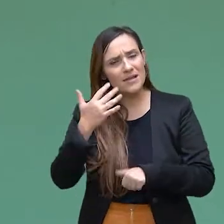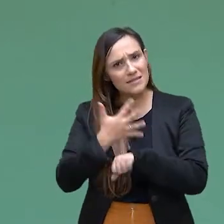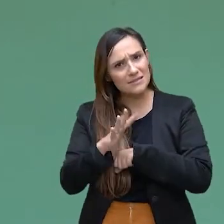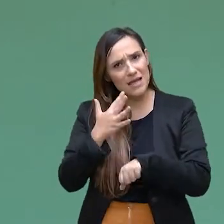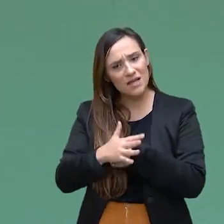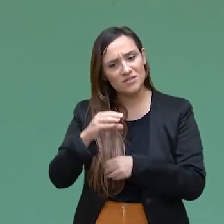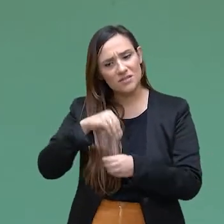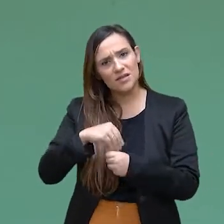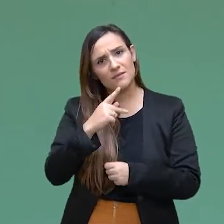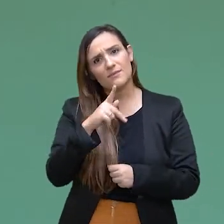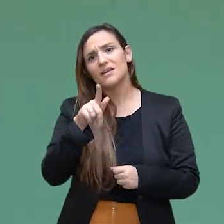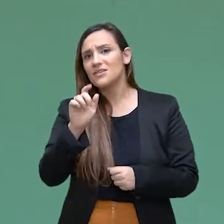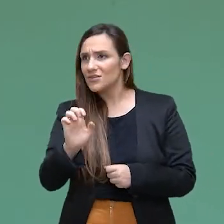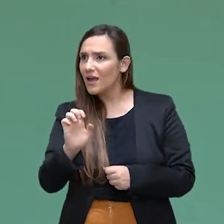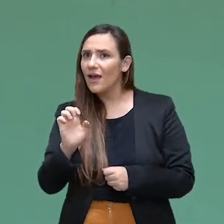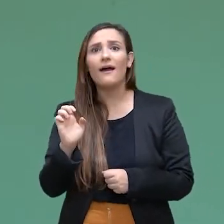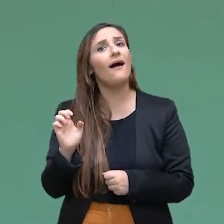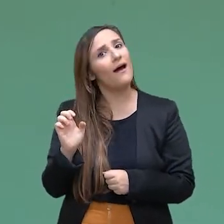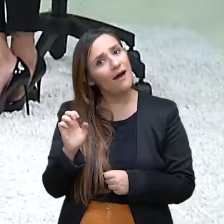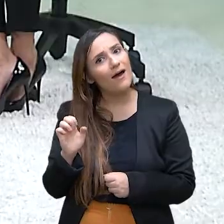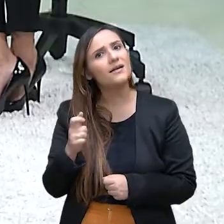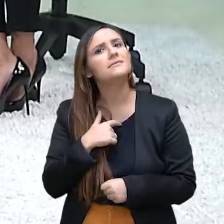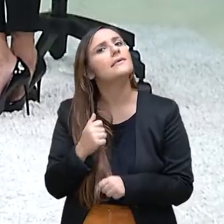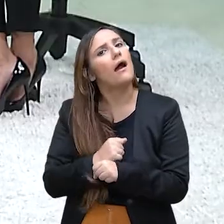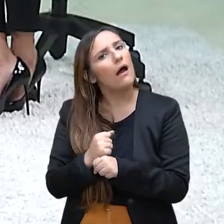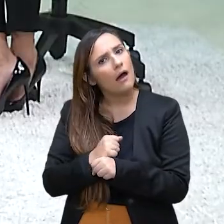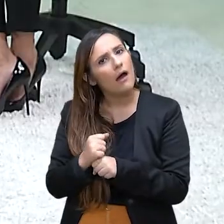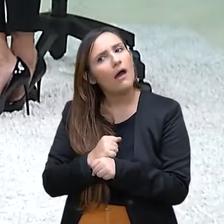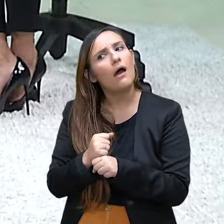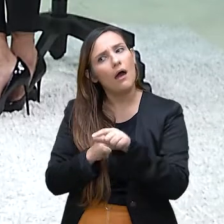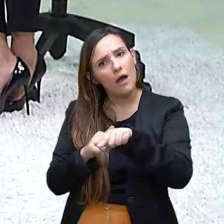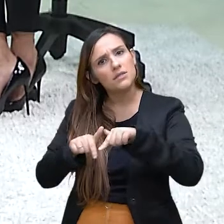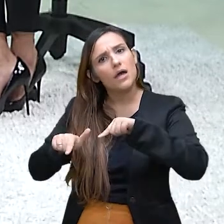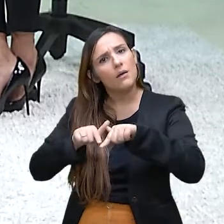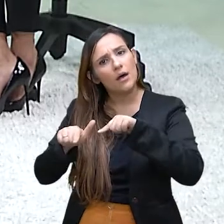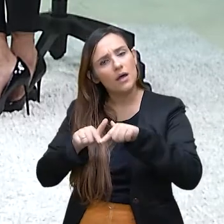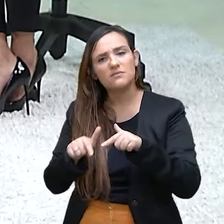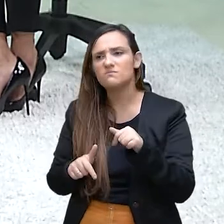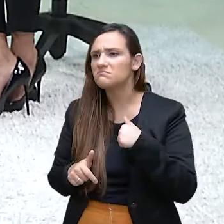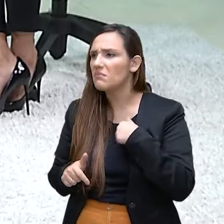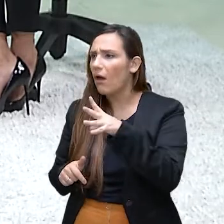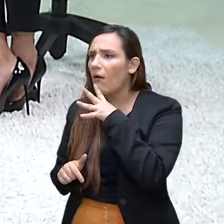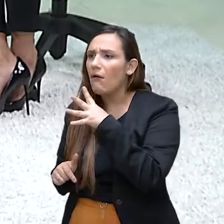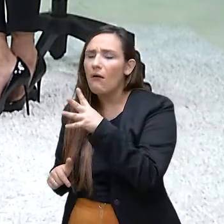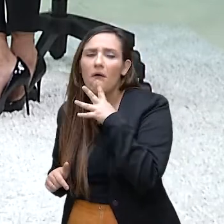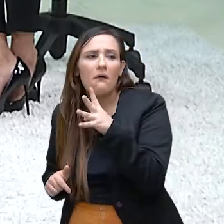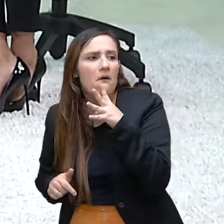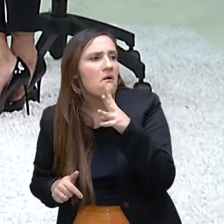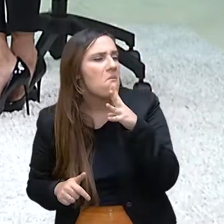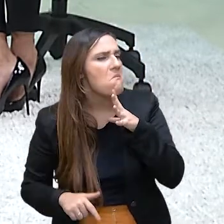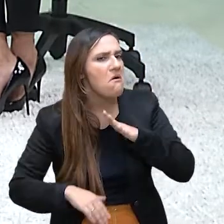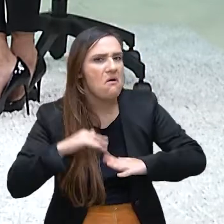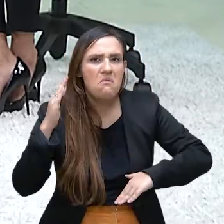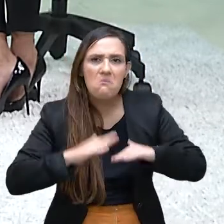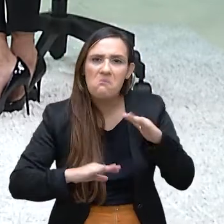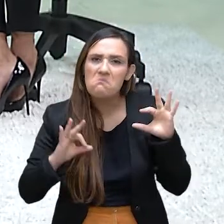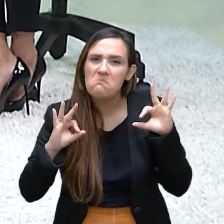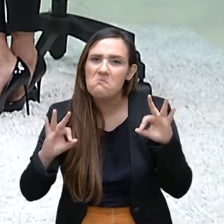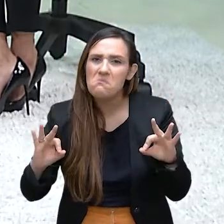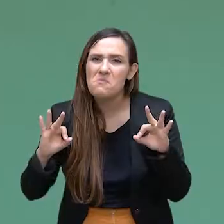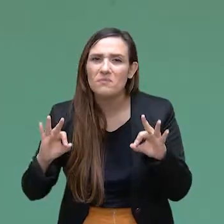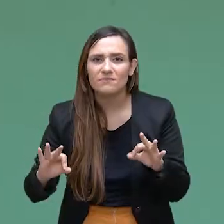estágio. Eu fiquei alguns anos lá. E, assim, eu conheci grandes profissionais. Eu tive